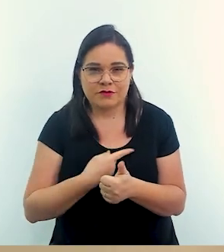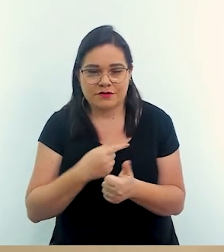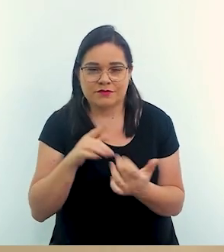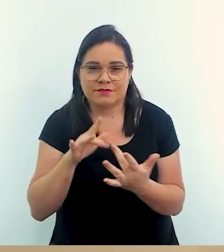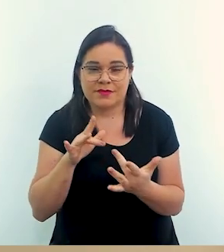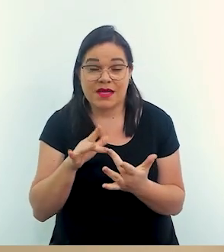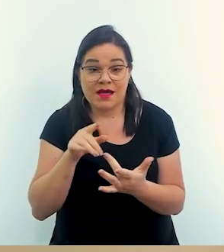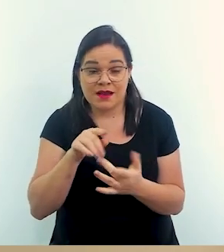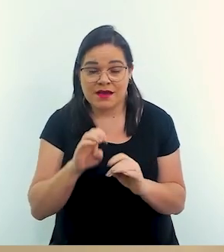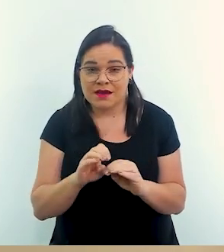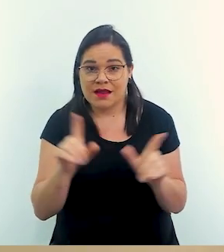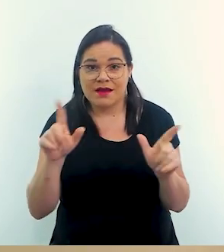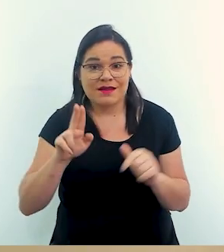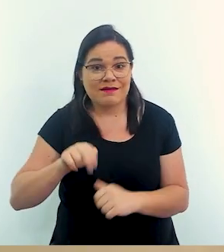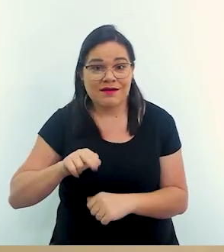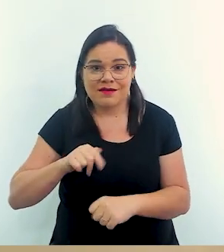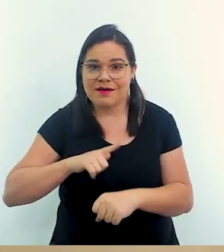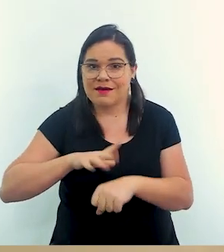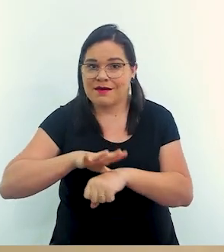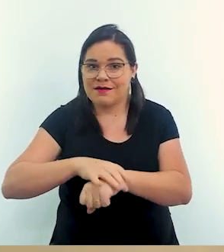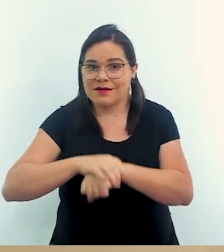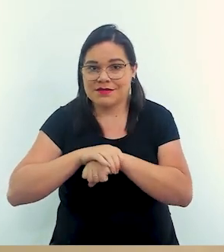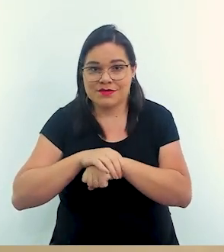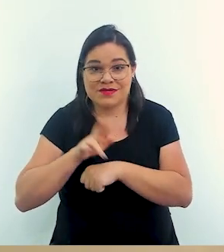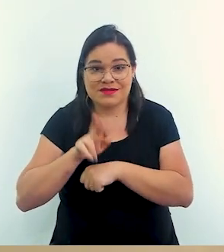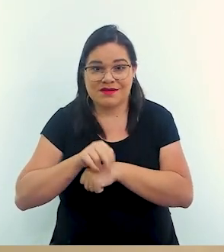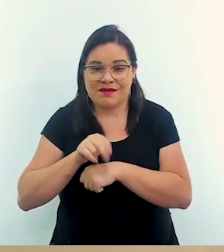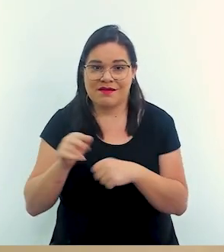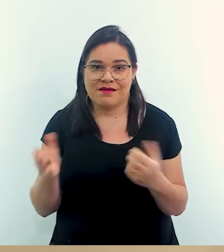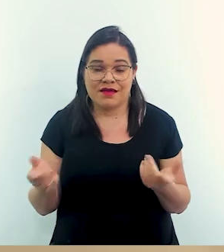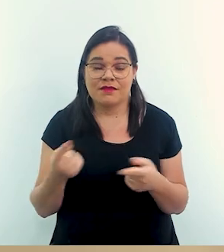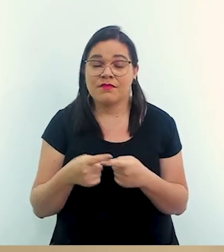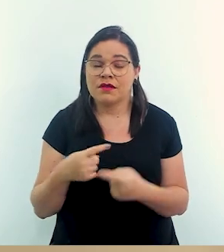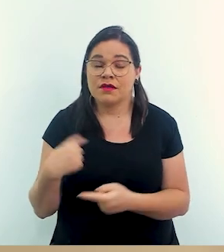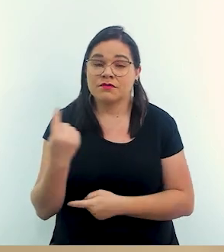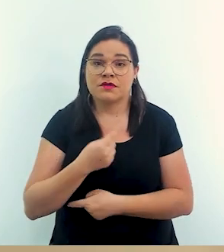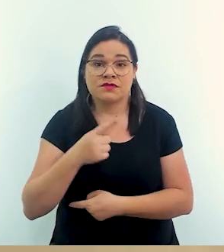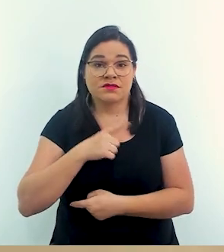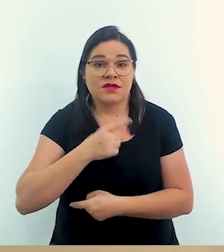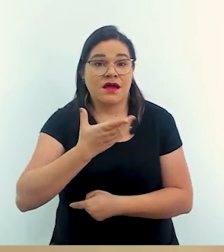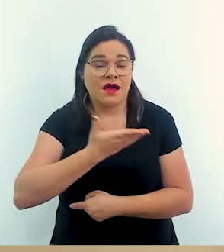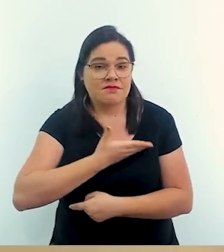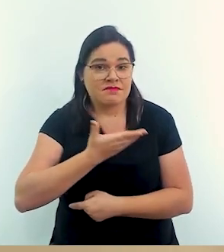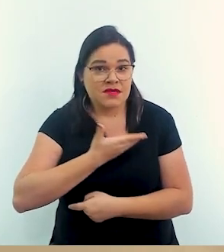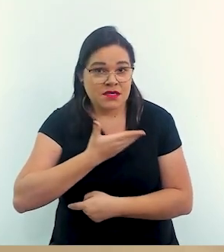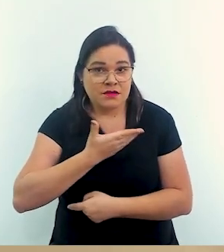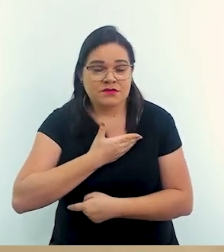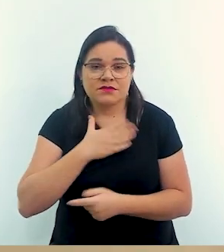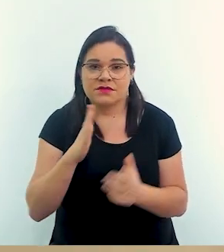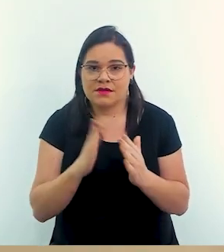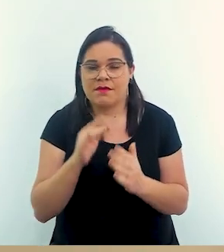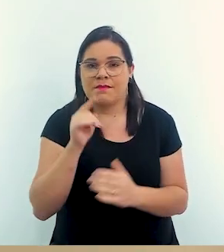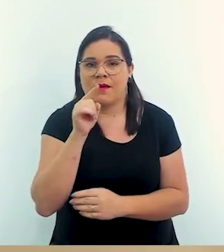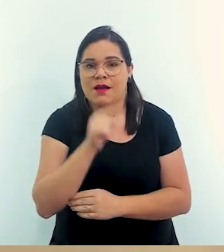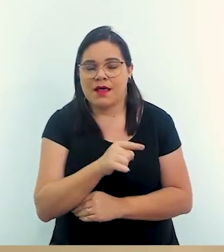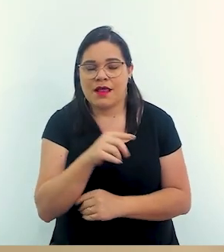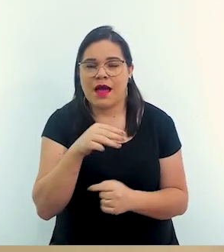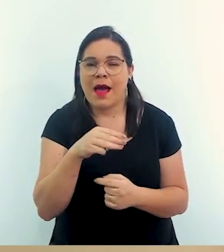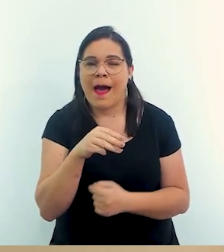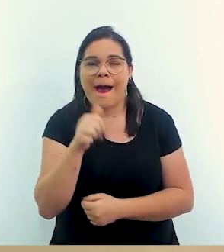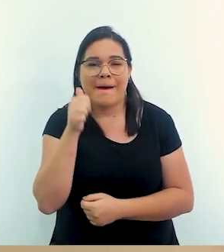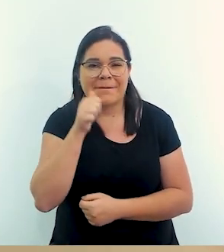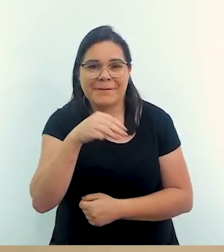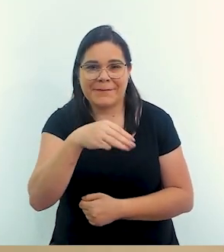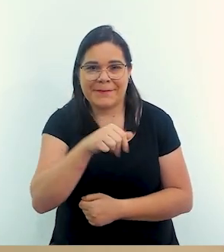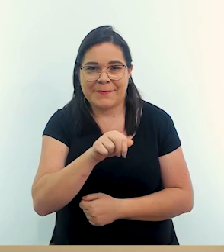gente. E ali ficou muito claro que ninguém está seguro, né, Léo? Porque nós temos amigos em comum, que moram lá. A gente